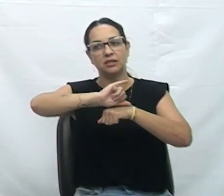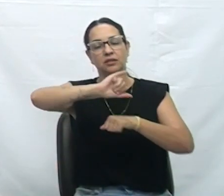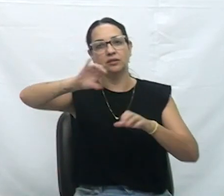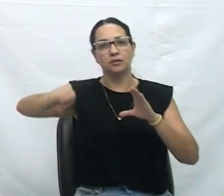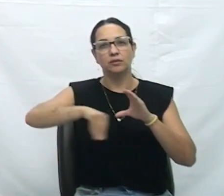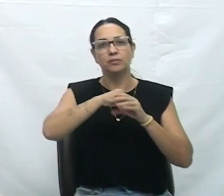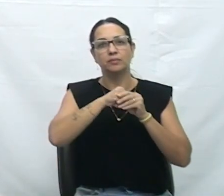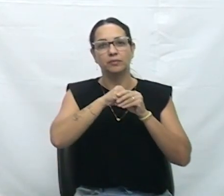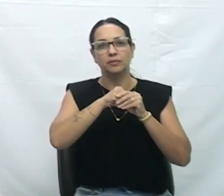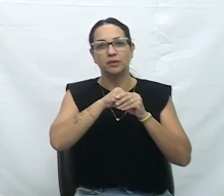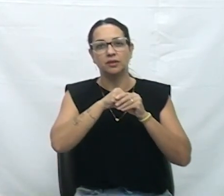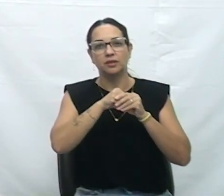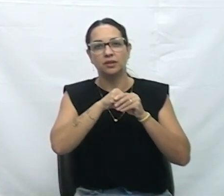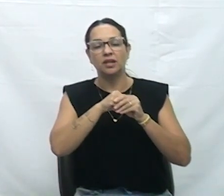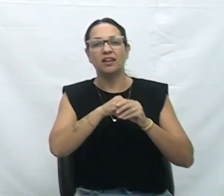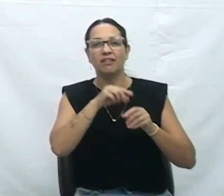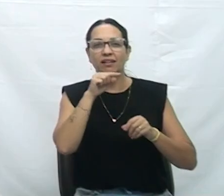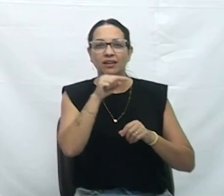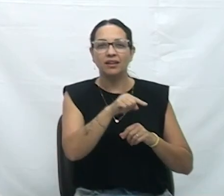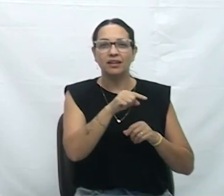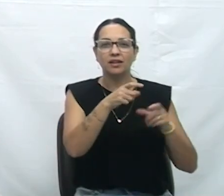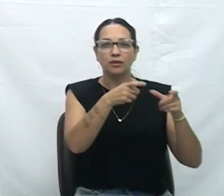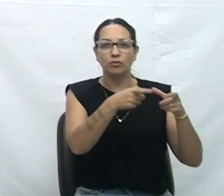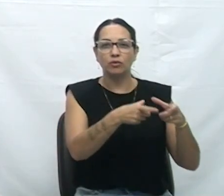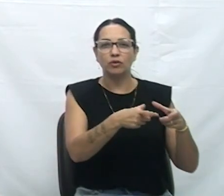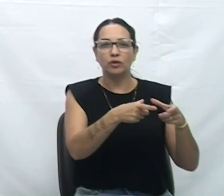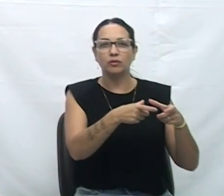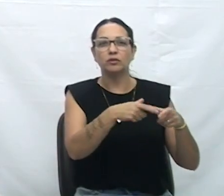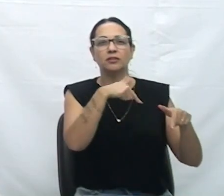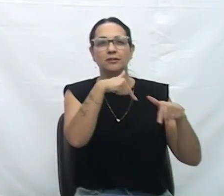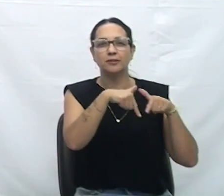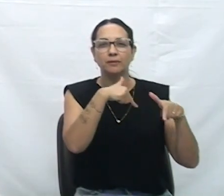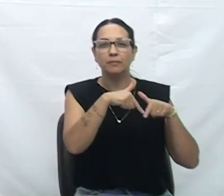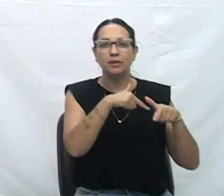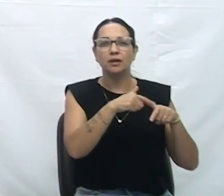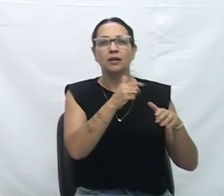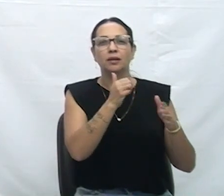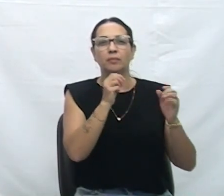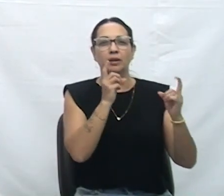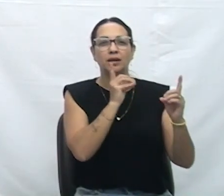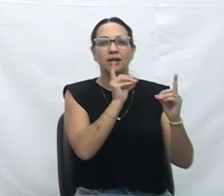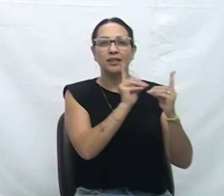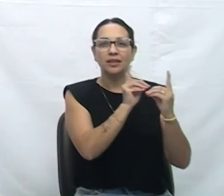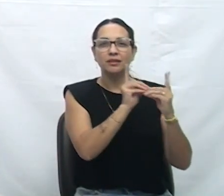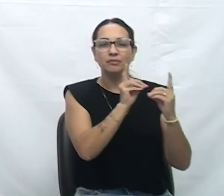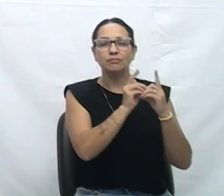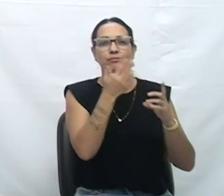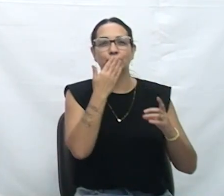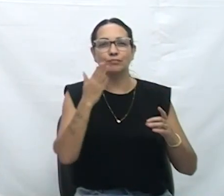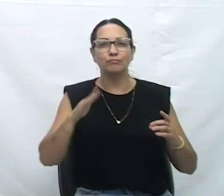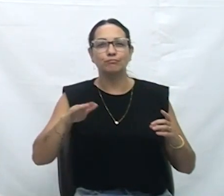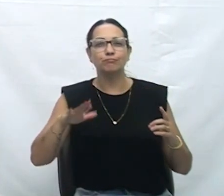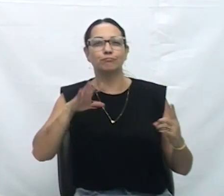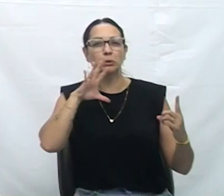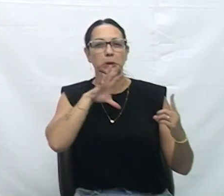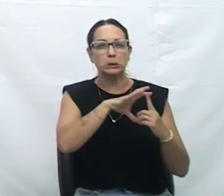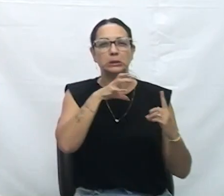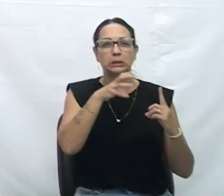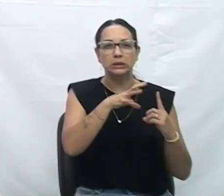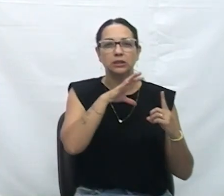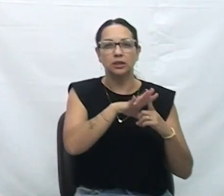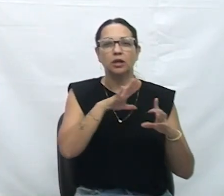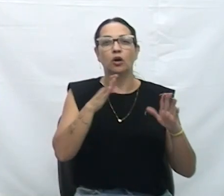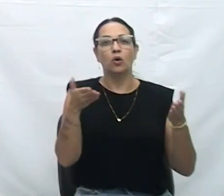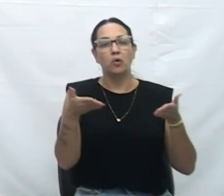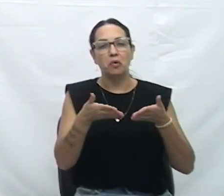você trabalhar o atendimento para a criança, a criança violentada. Hoje ela passa em vários departamentos e ela já está